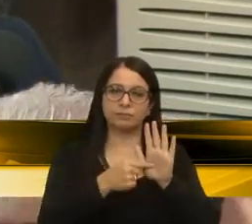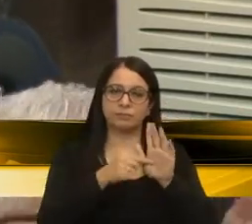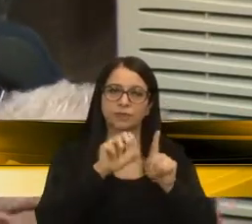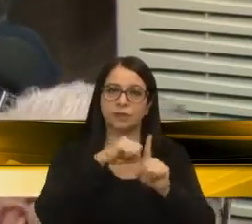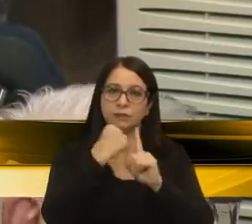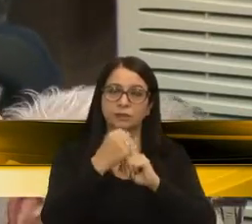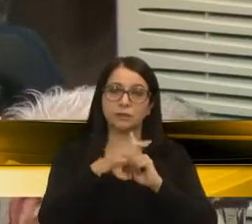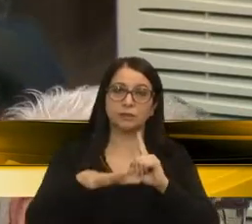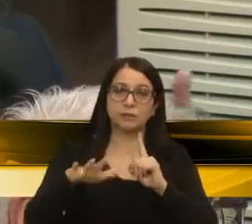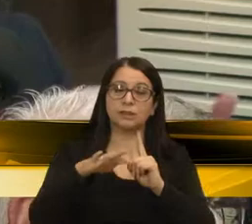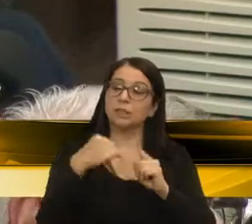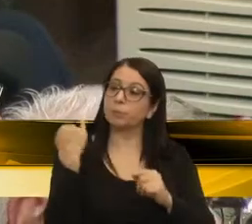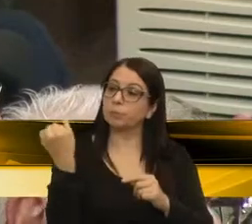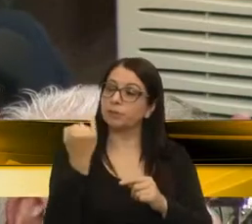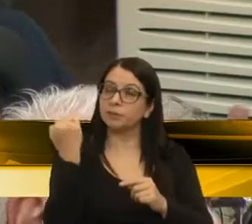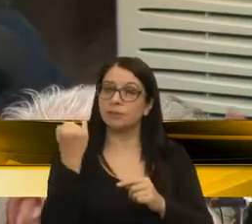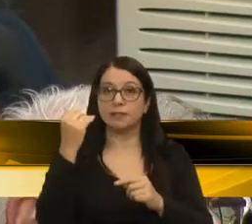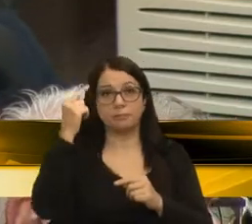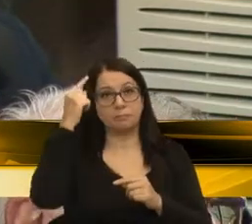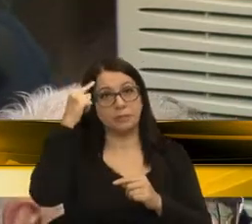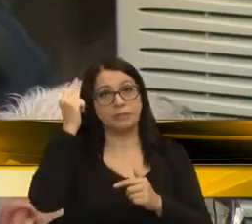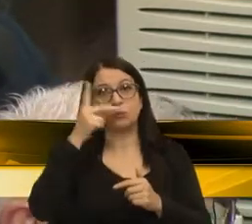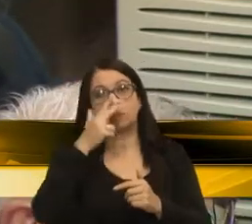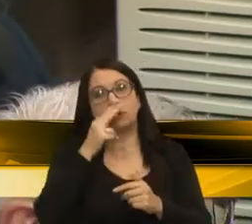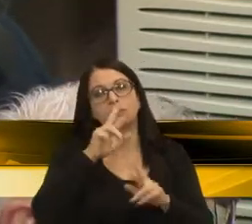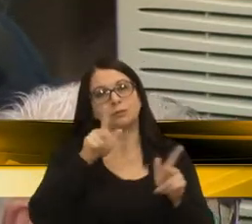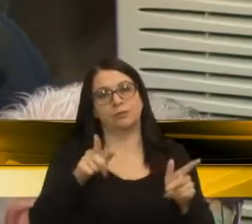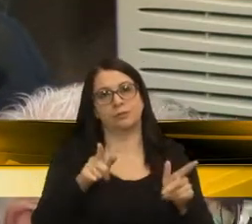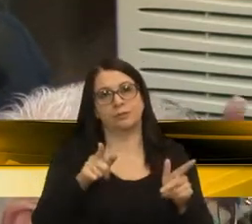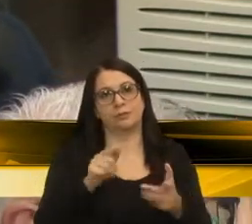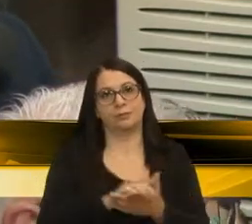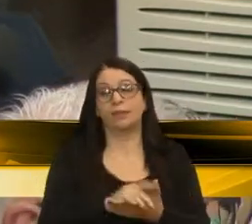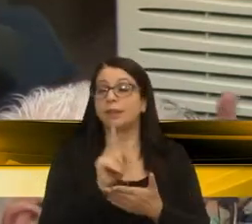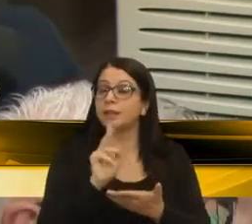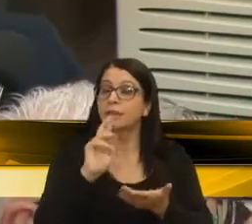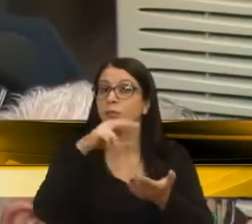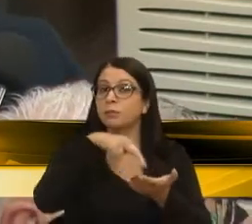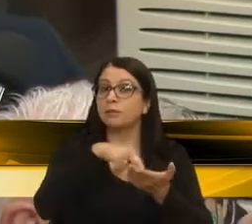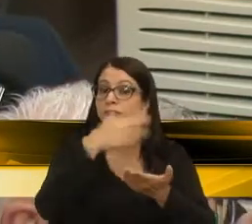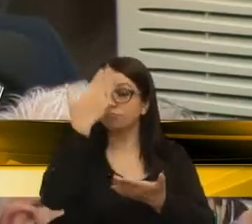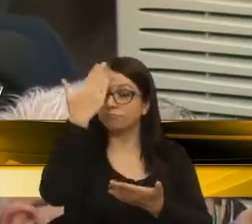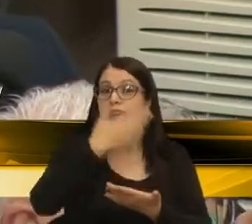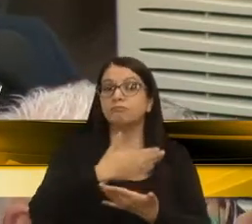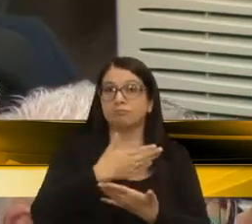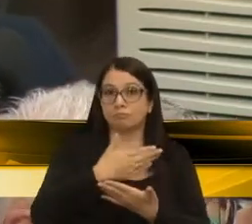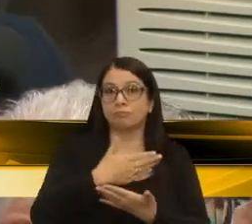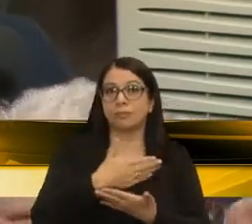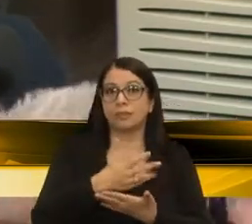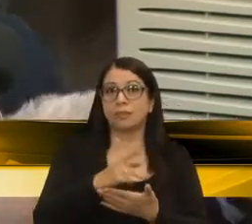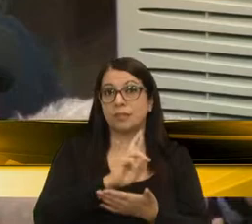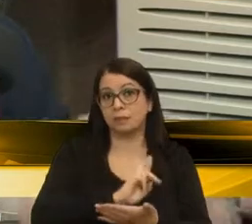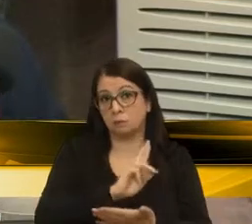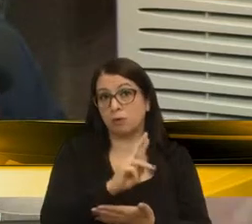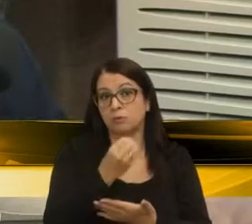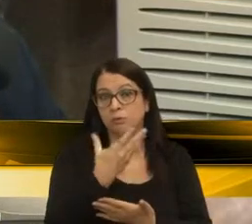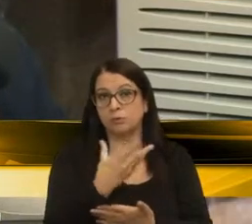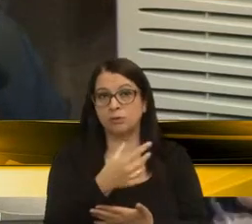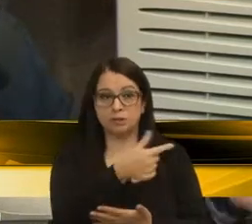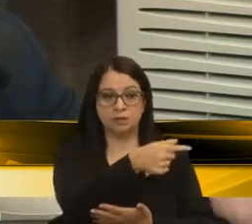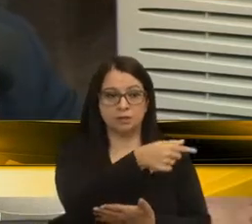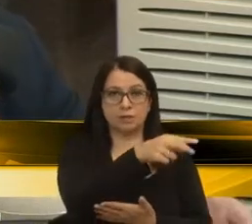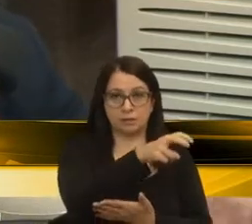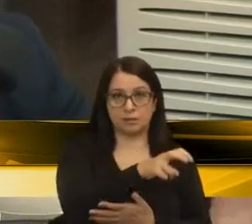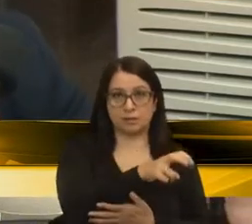a importância de nós pensarmos em situações diferenciadas e que realmente já comprovam esse resultado. De 75,